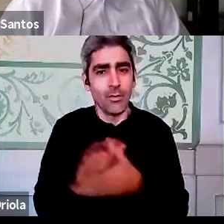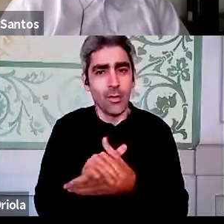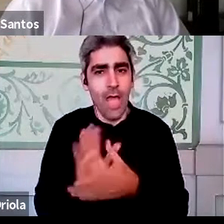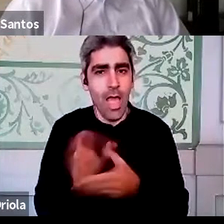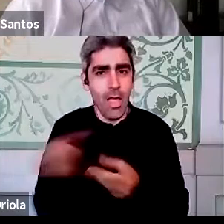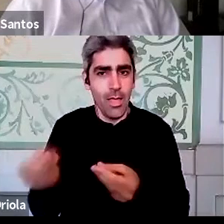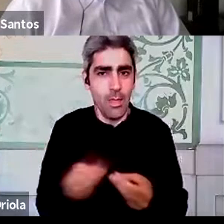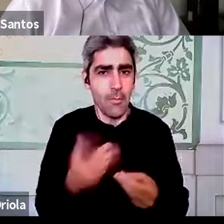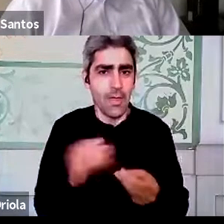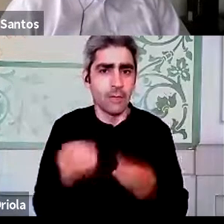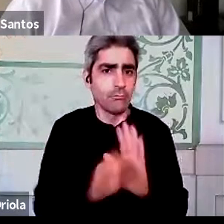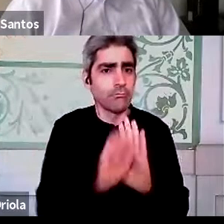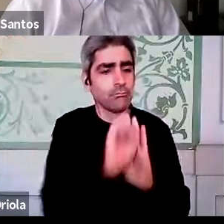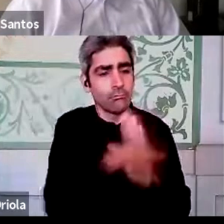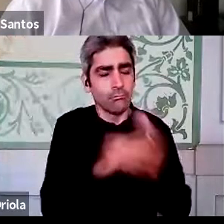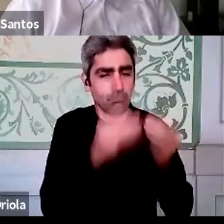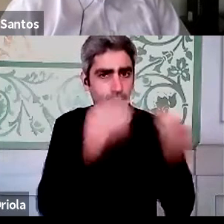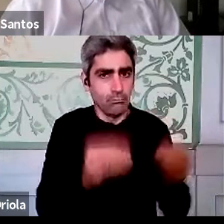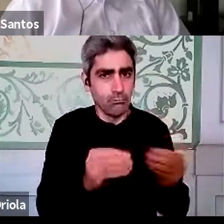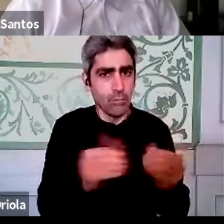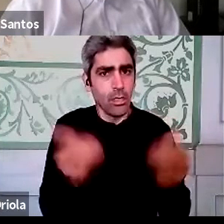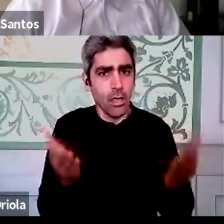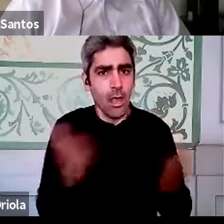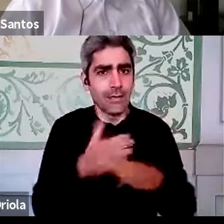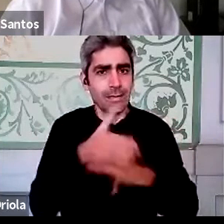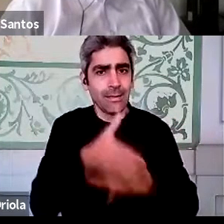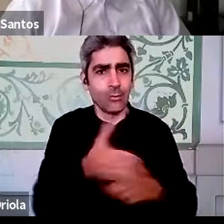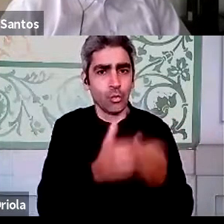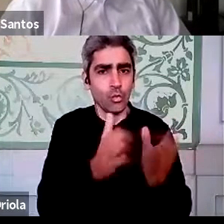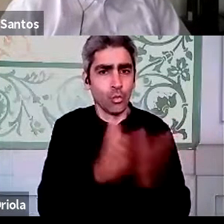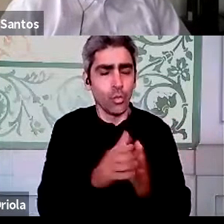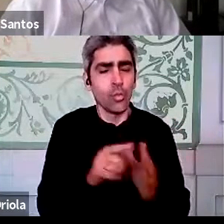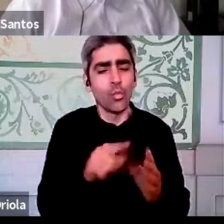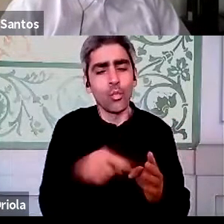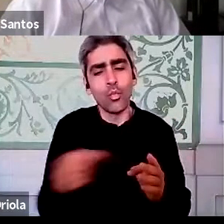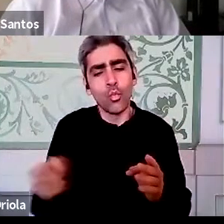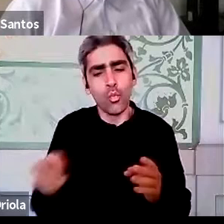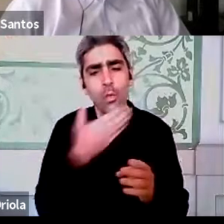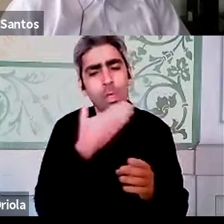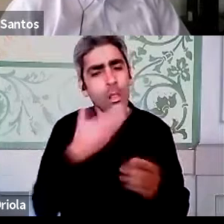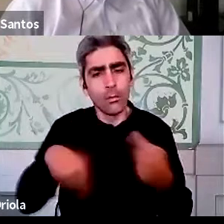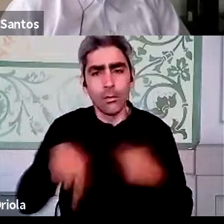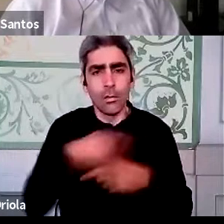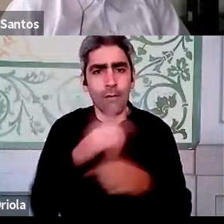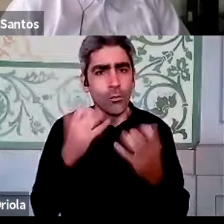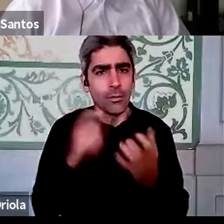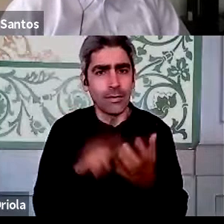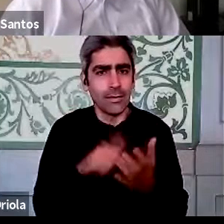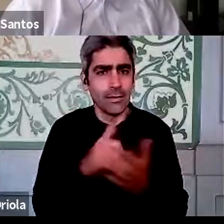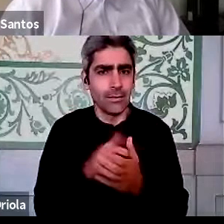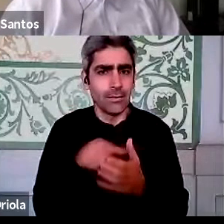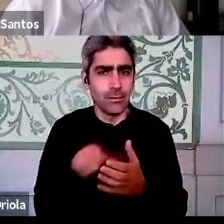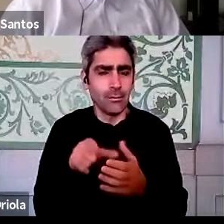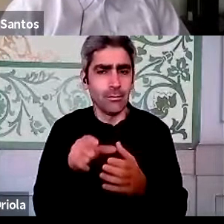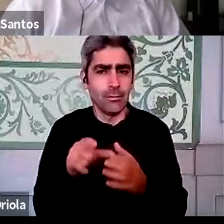entra pela gestão documental e que chega a todos. Mas todos os restos de fluxo de informação têm estado a ser trabalhados de uma forma